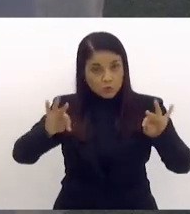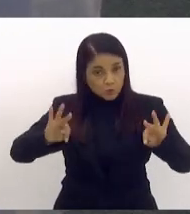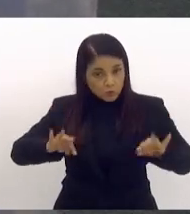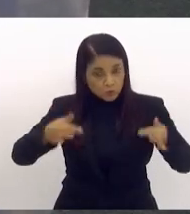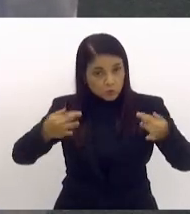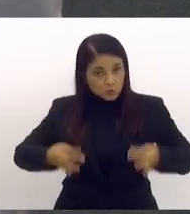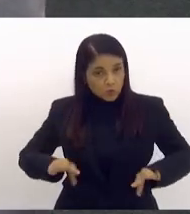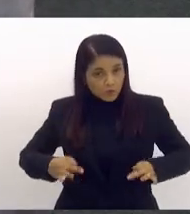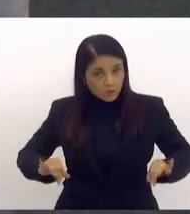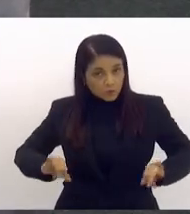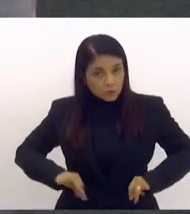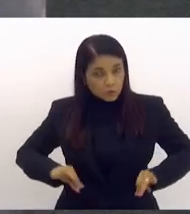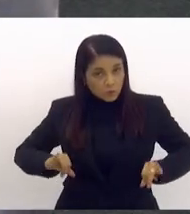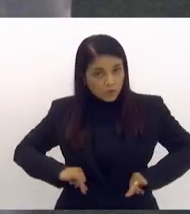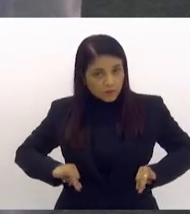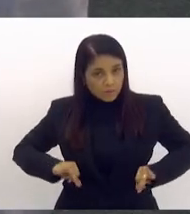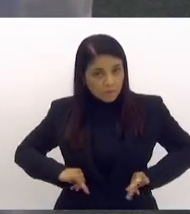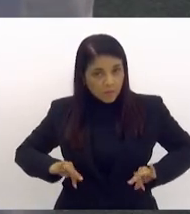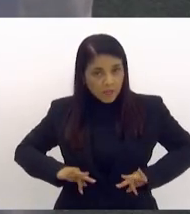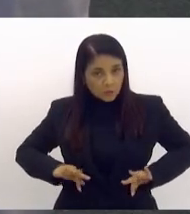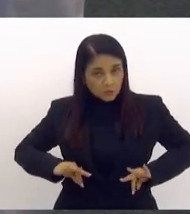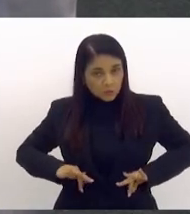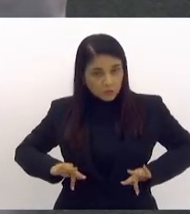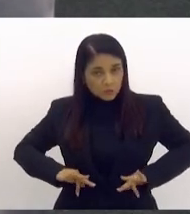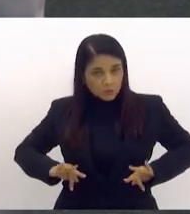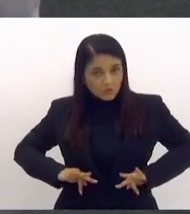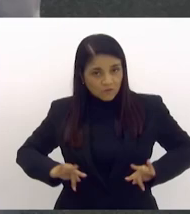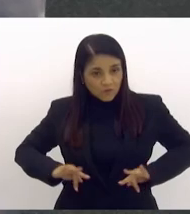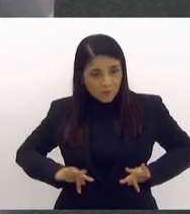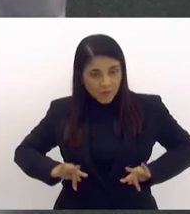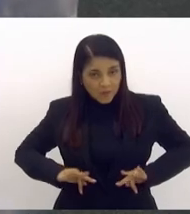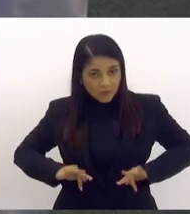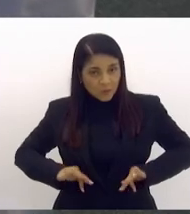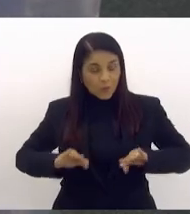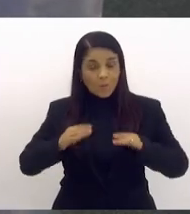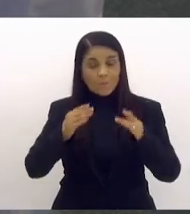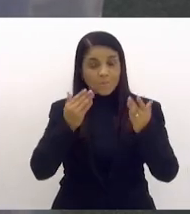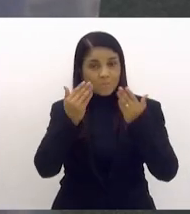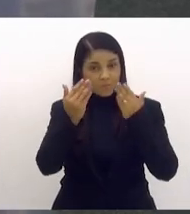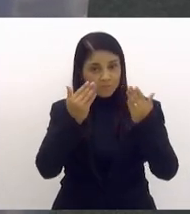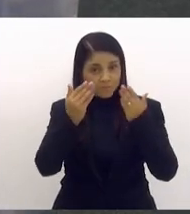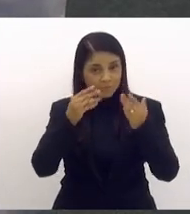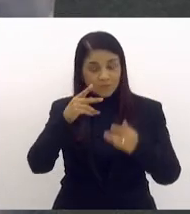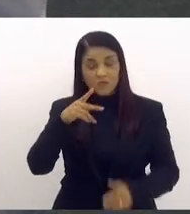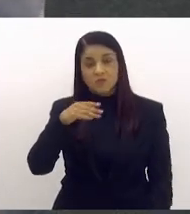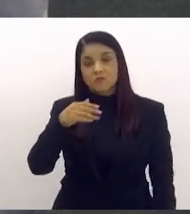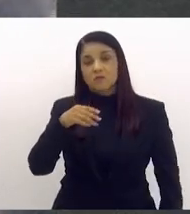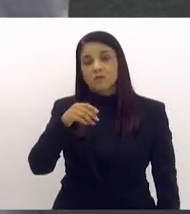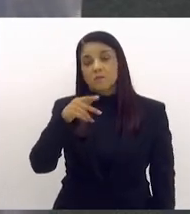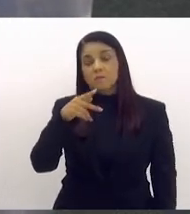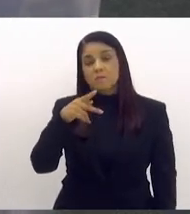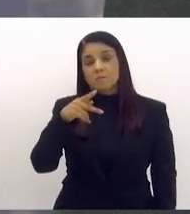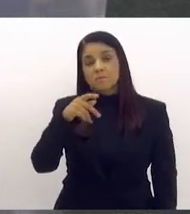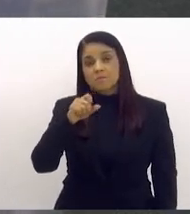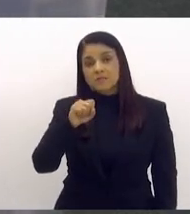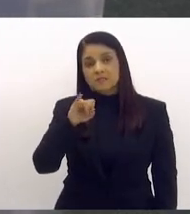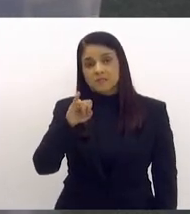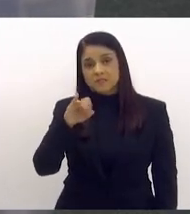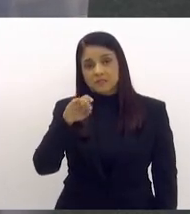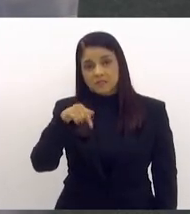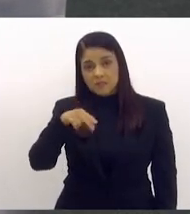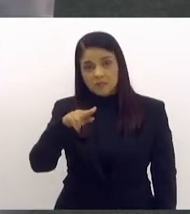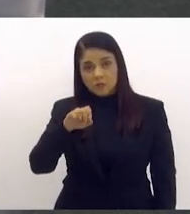psíquico por acolhimento, porque o acolhimento, nesse processo da pessoa gestante, é mais